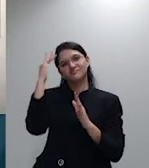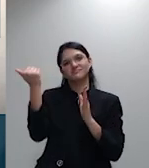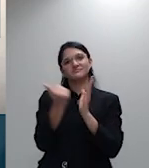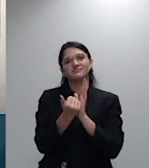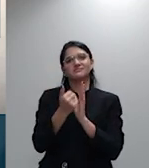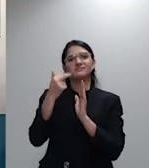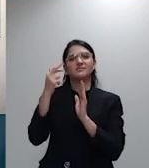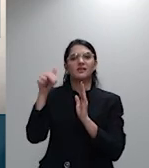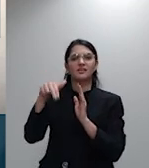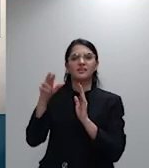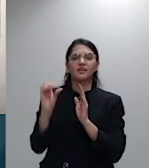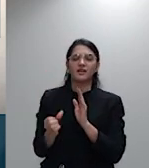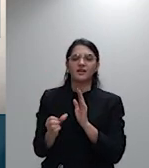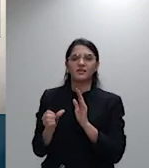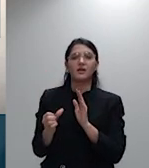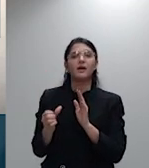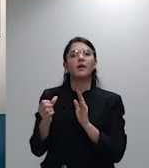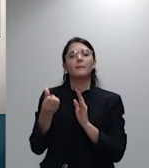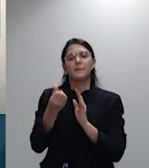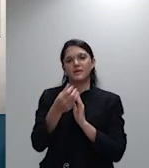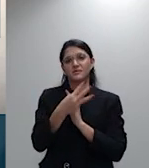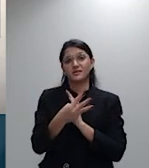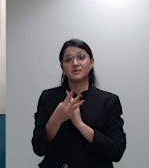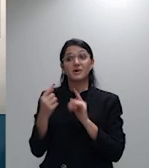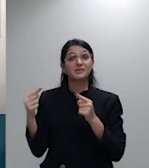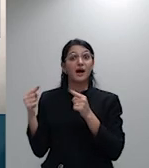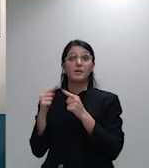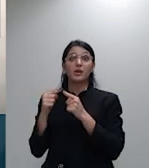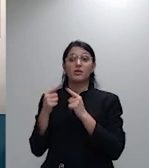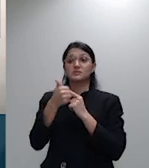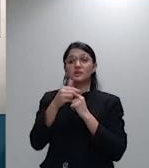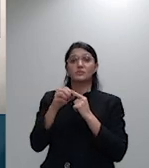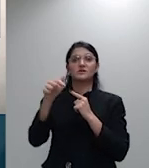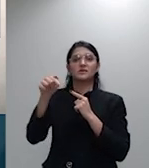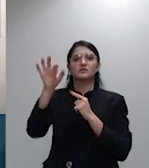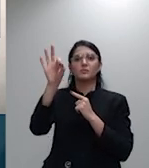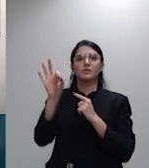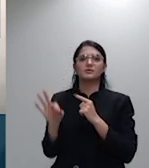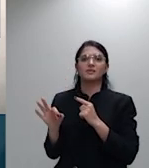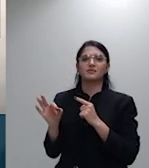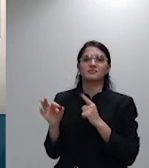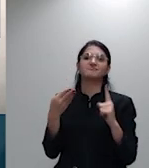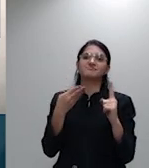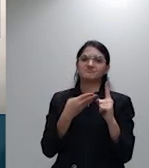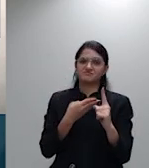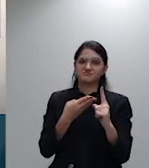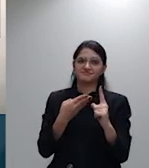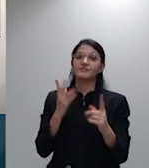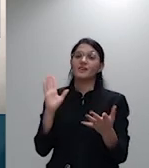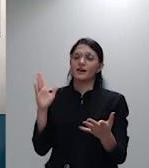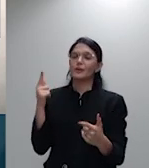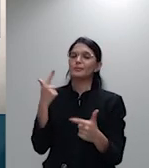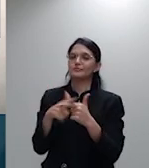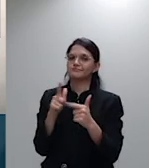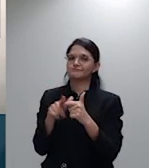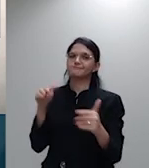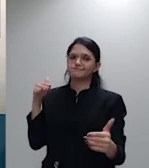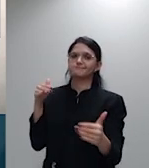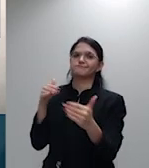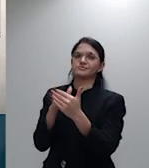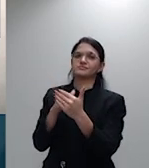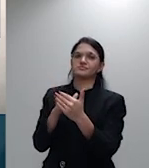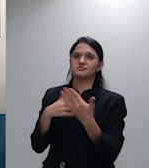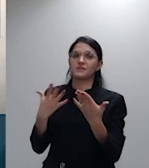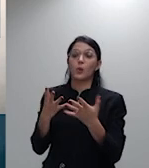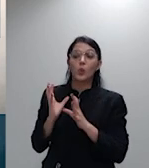107% para o meu cliente essa é a verdadeira cláusula de barreira somando-se o reajuste para faixa etária com